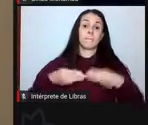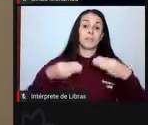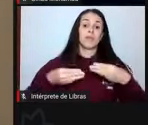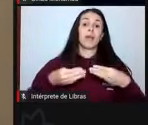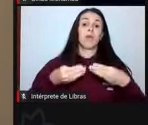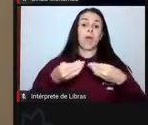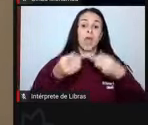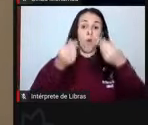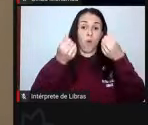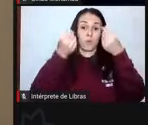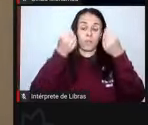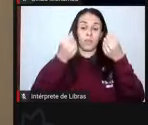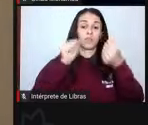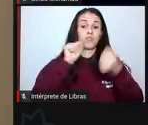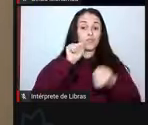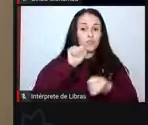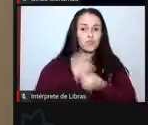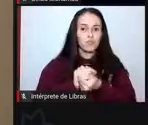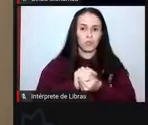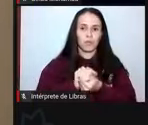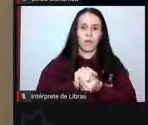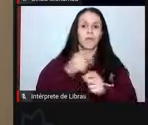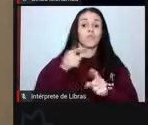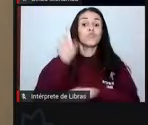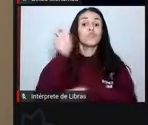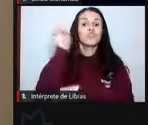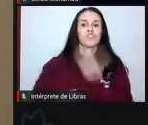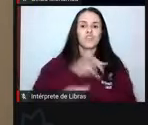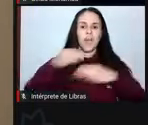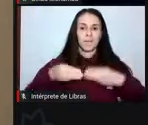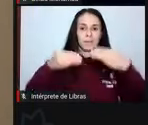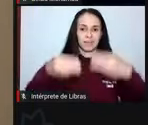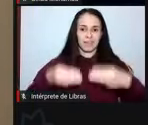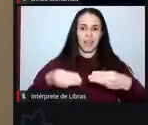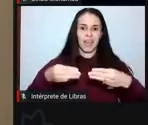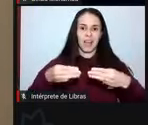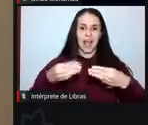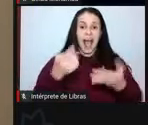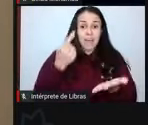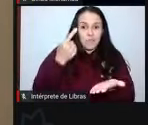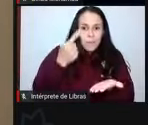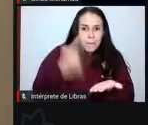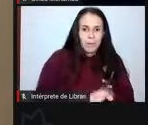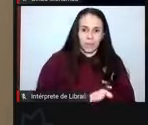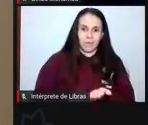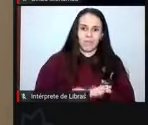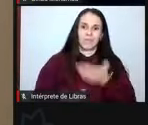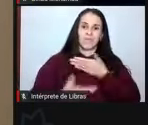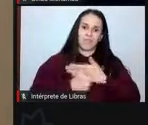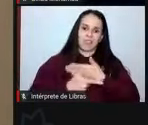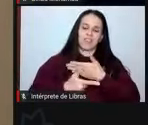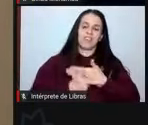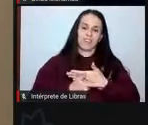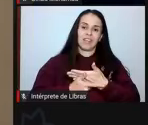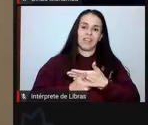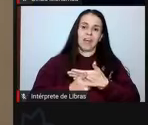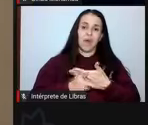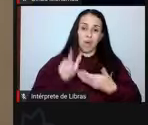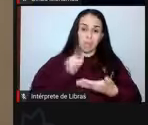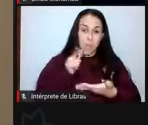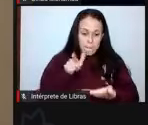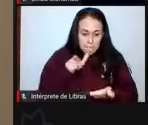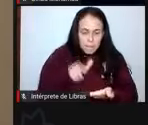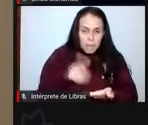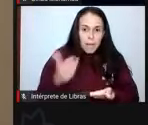no dia em que assume o Ministério da Educação e o Ministério que vem com uma, já vinha com uma desagregação